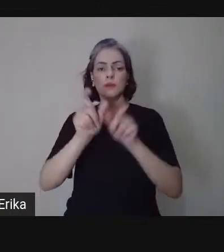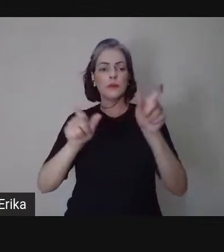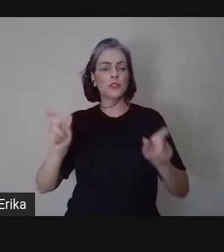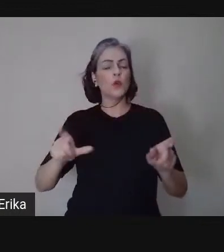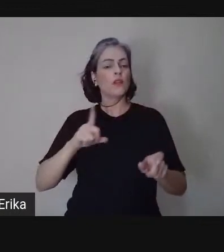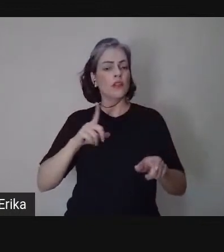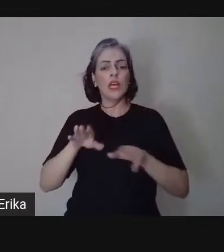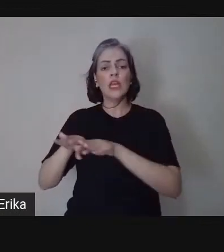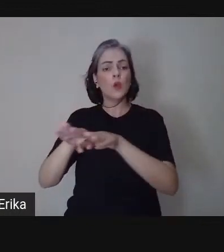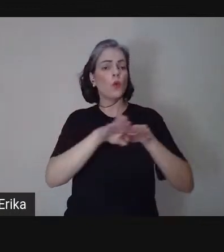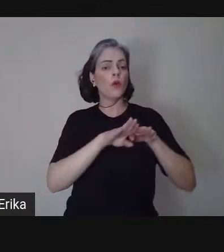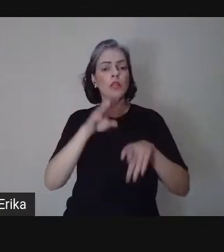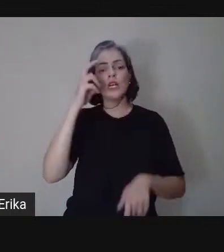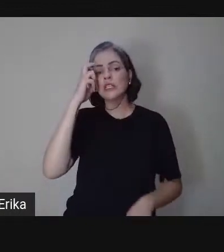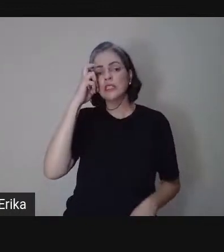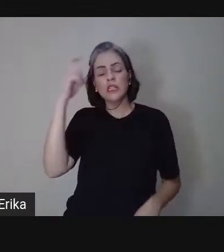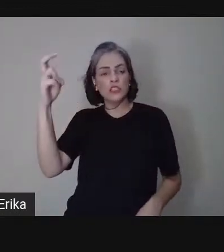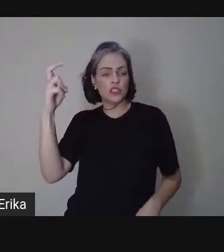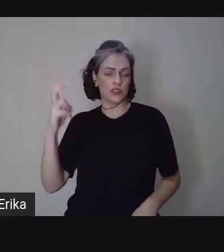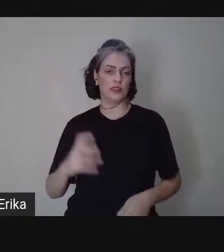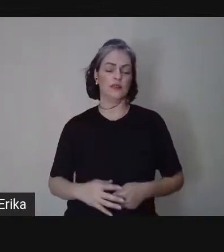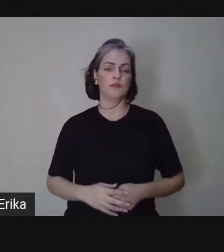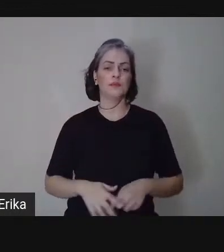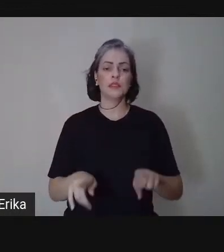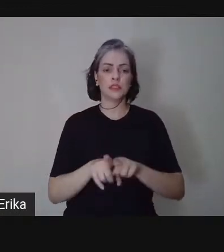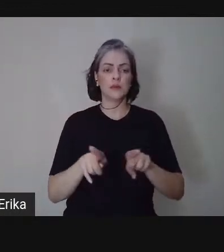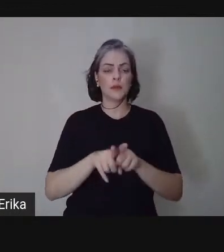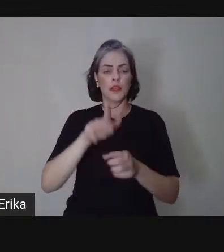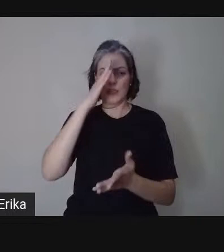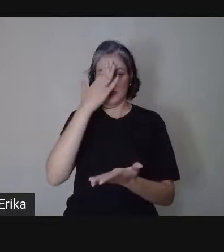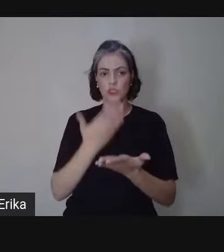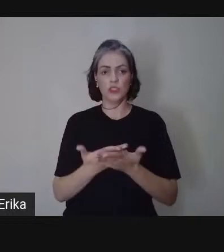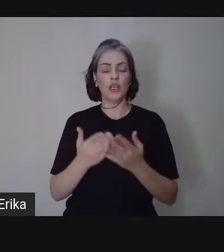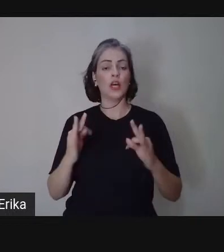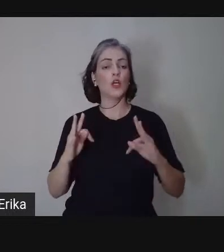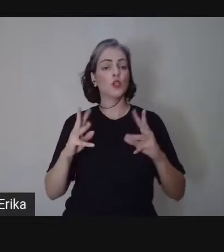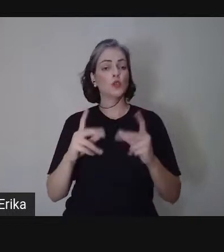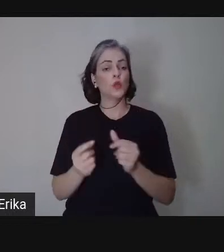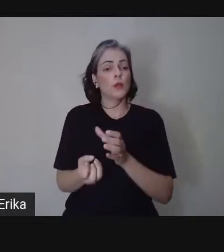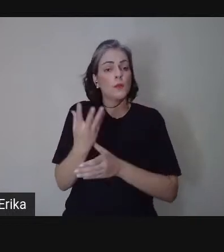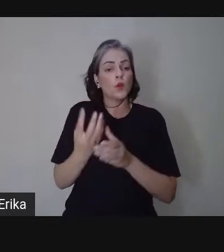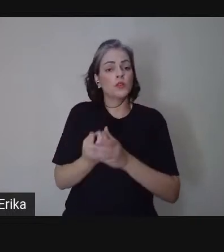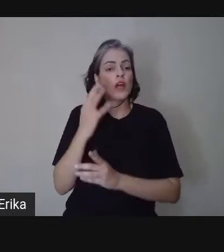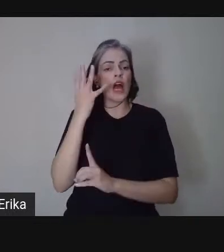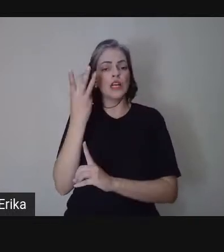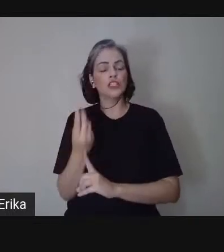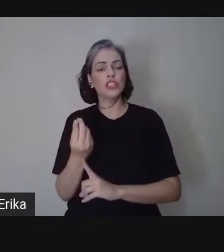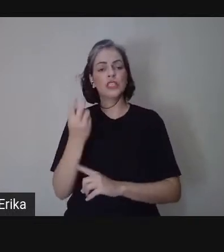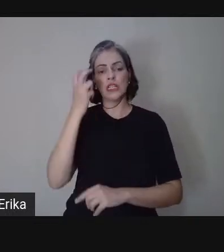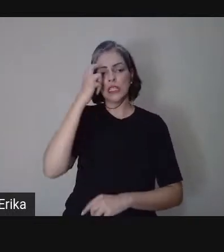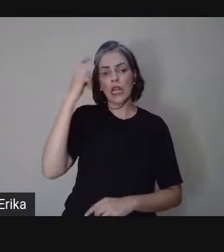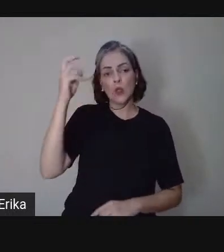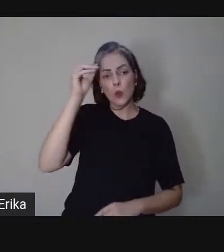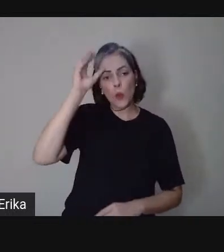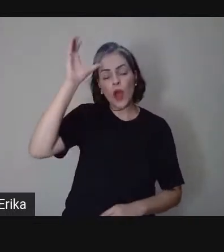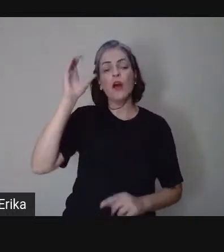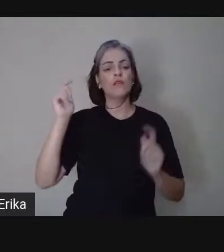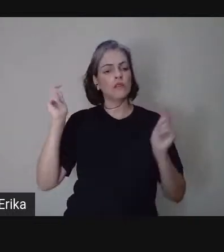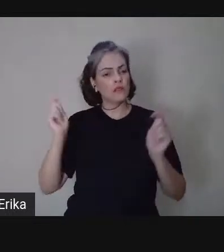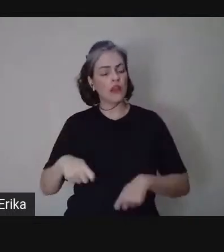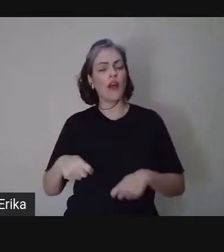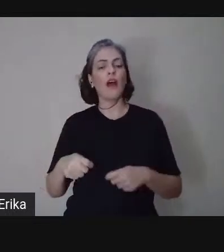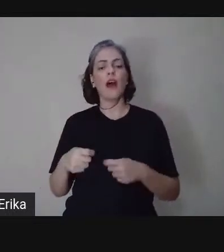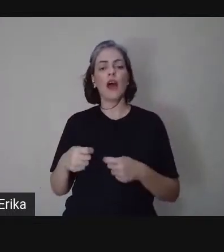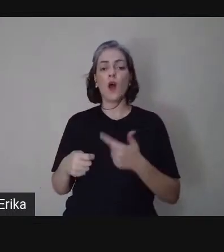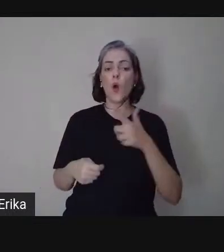igualdade de inteligência, além de acreditar que toda e qualquer produção artística e intelectual humana pode ser compreendida por